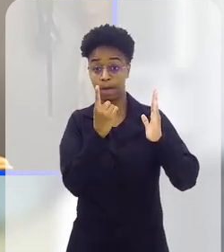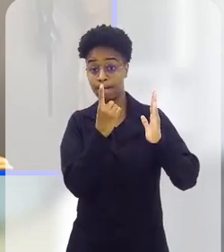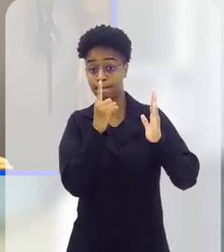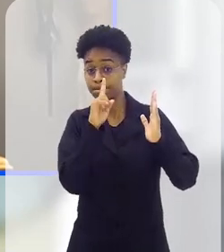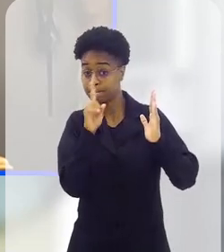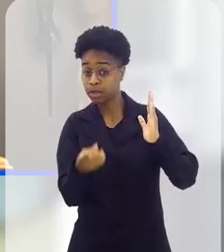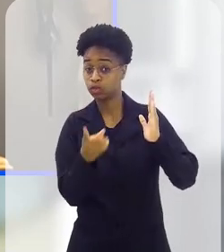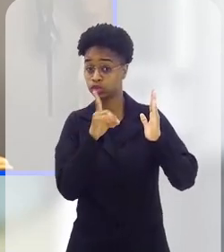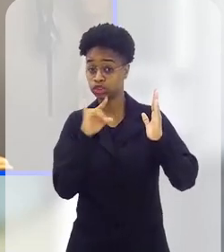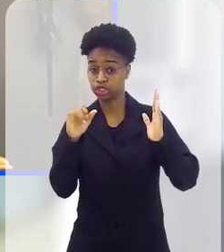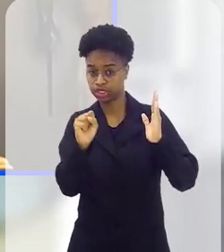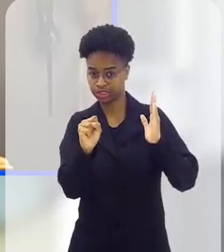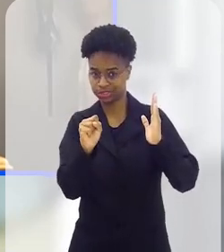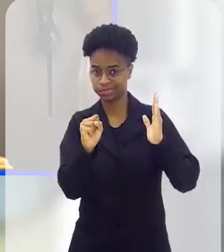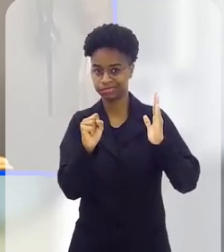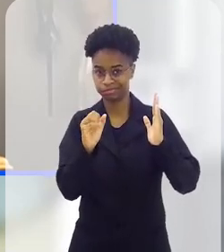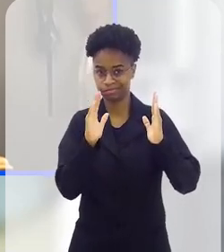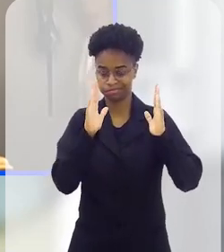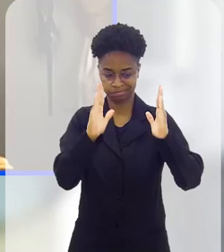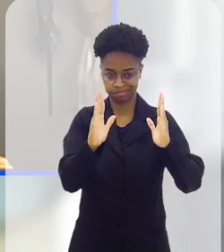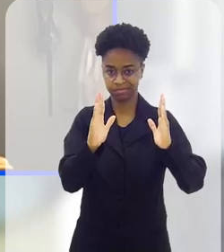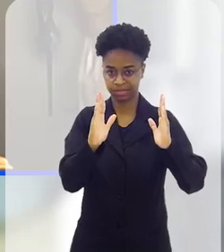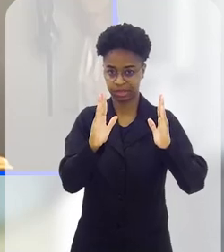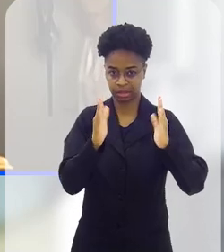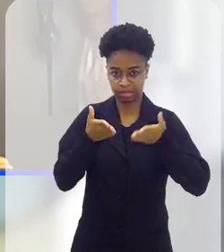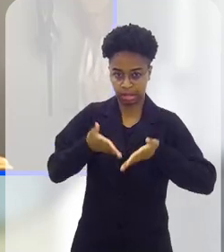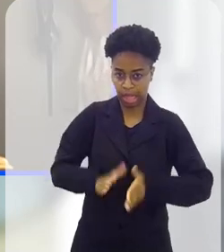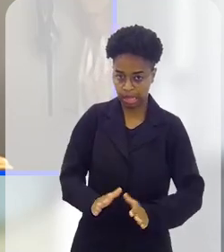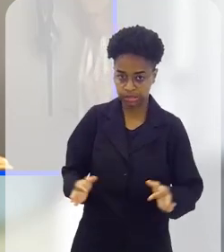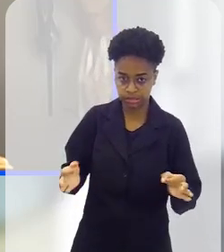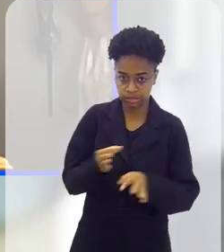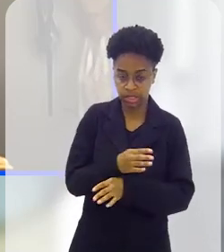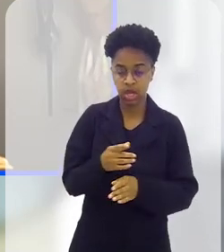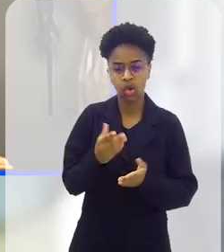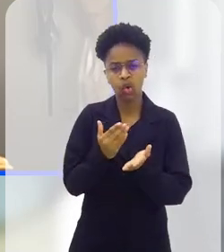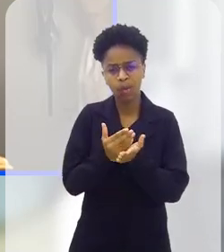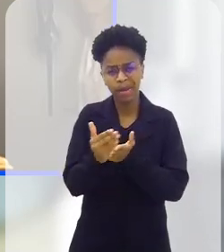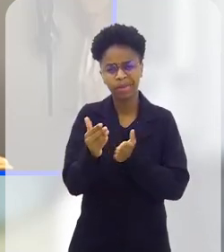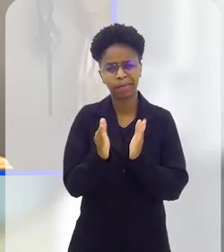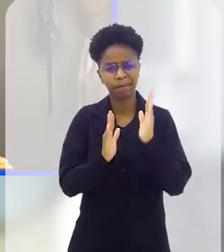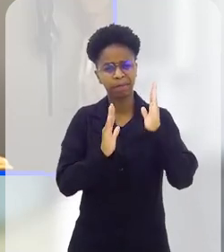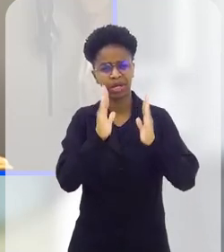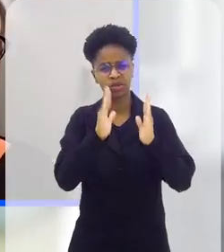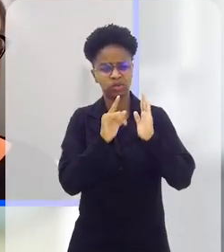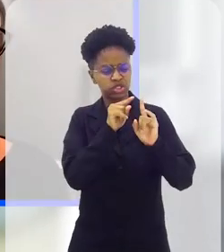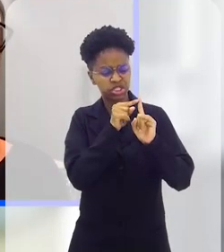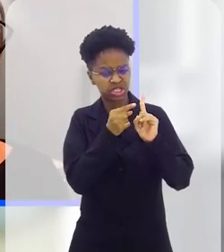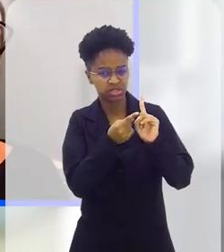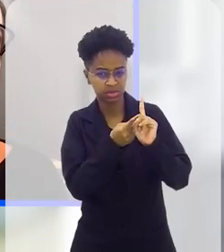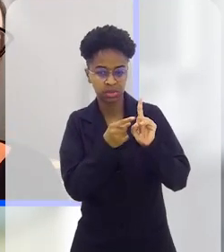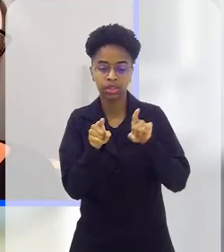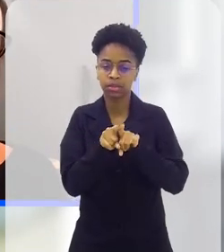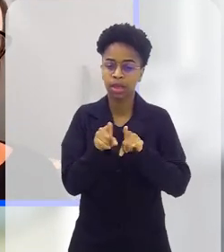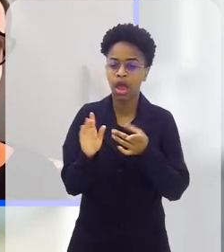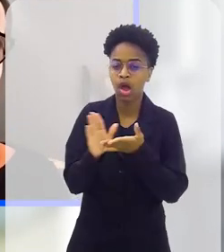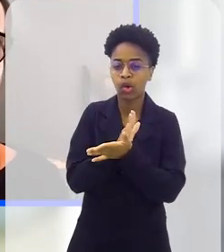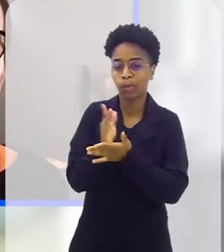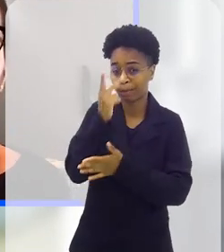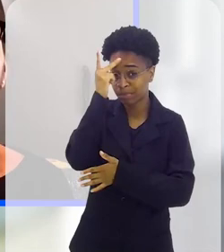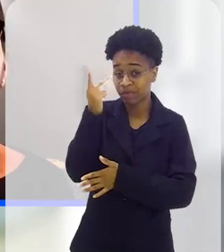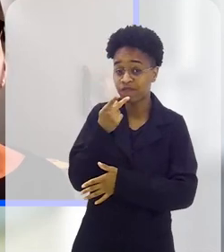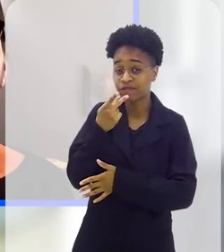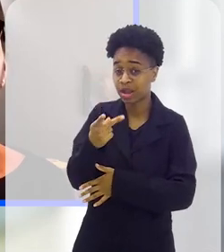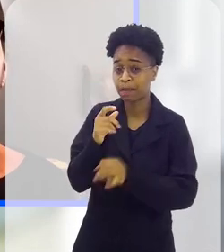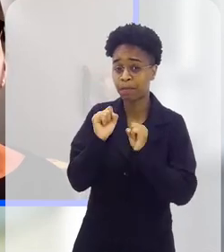Priscila, assim, na preciosidade dos primeiros mil dias, que a gente começa lá na gestação, e alguns autores já